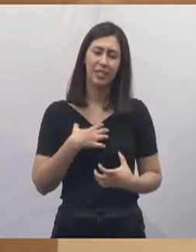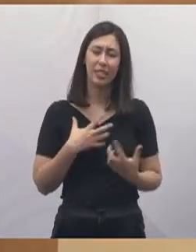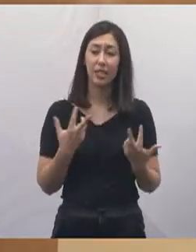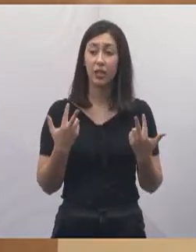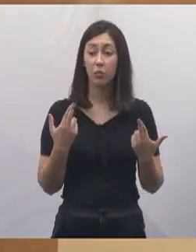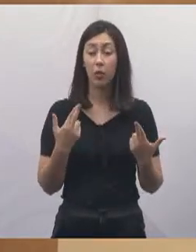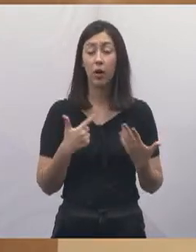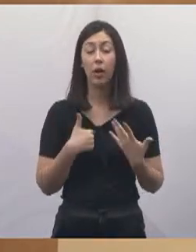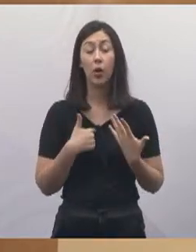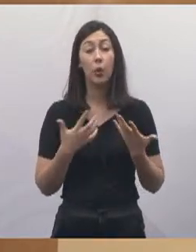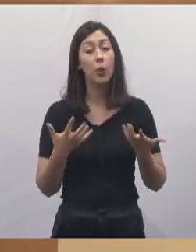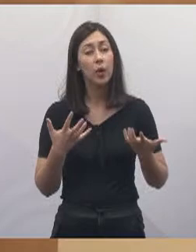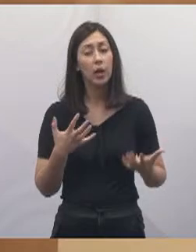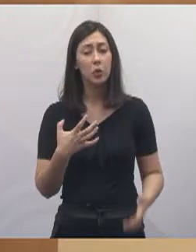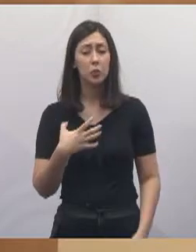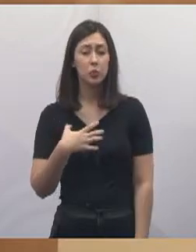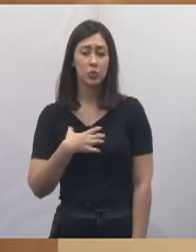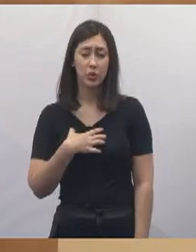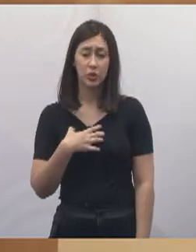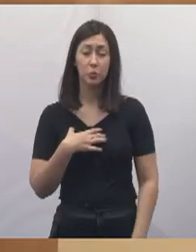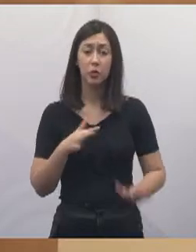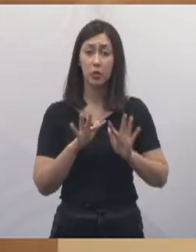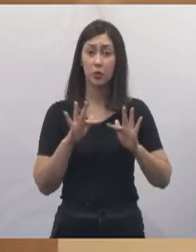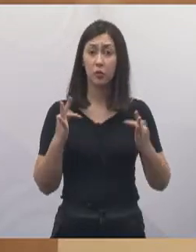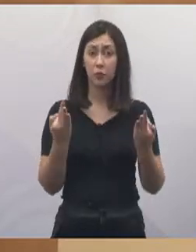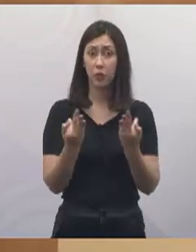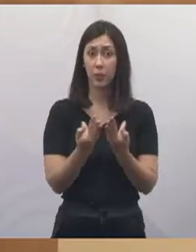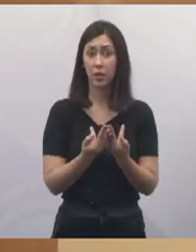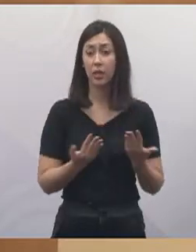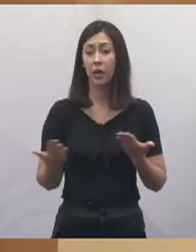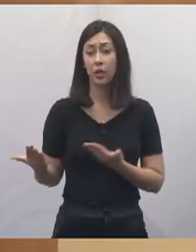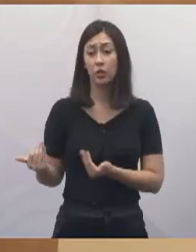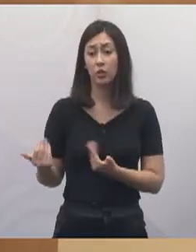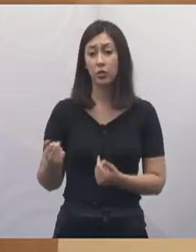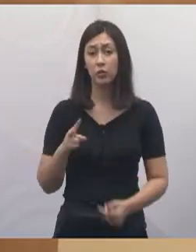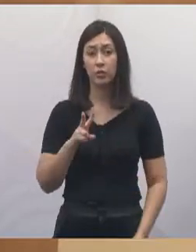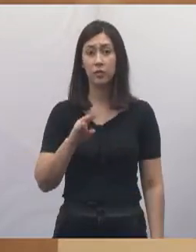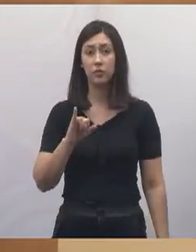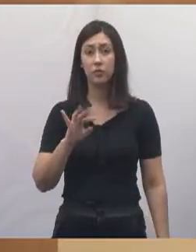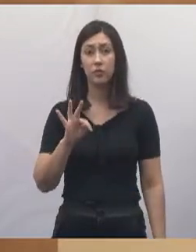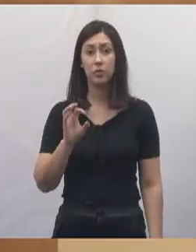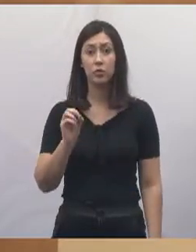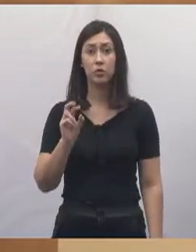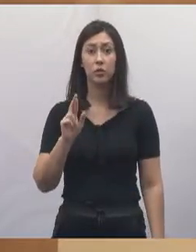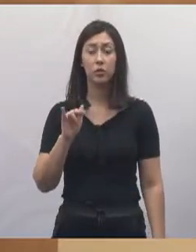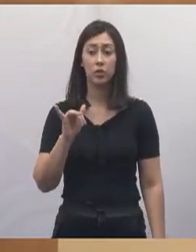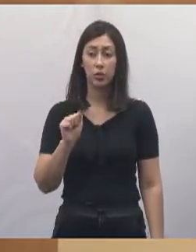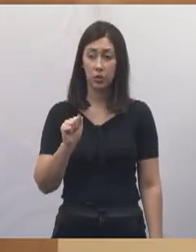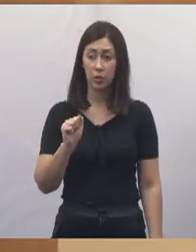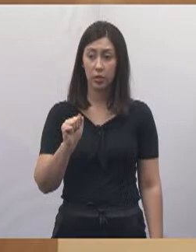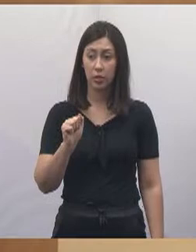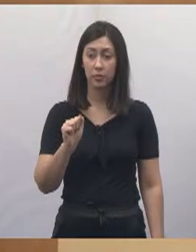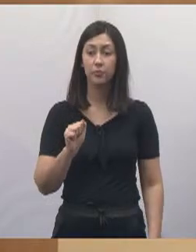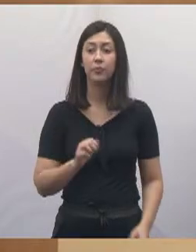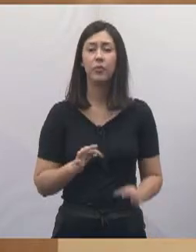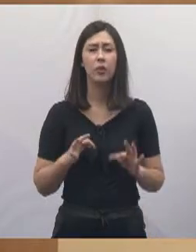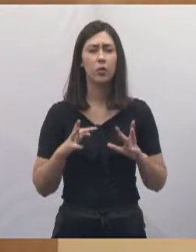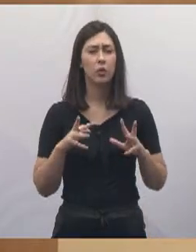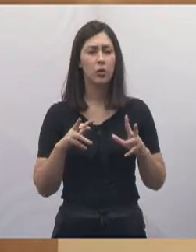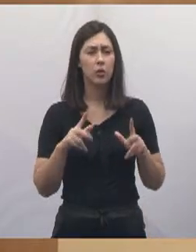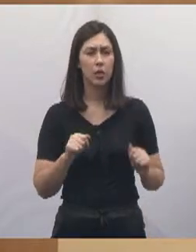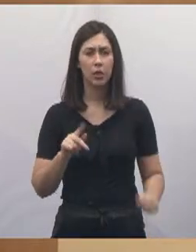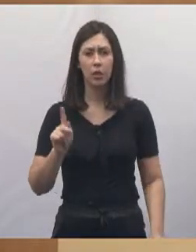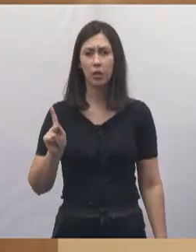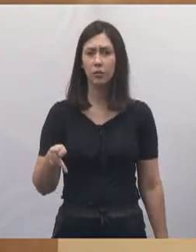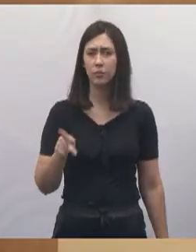Quero dar os meus sentimentos à família da jovem Vitória Carolina e dos Santos, a todos os professores